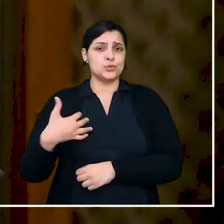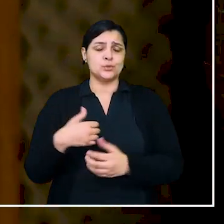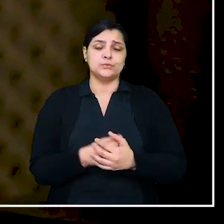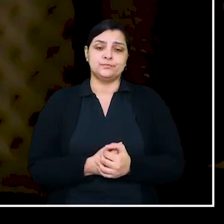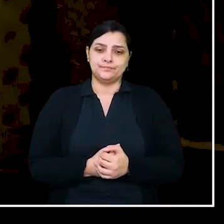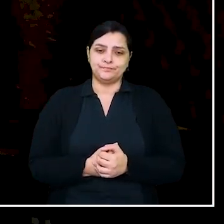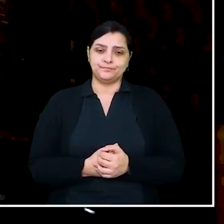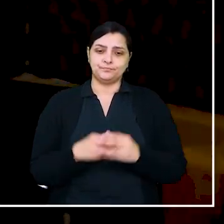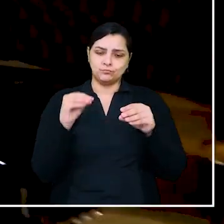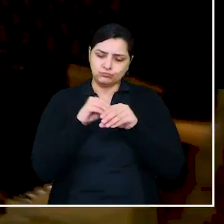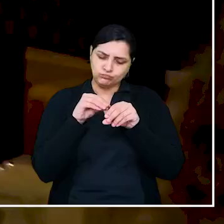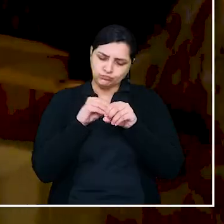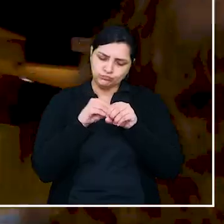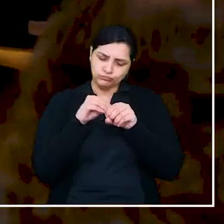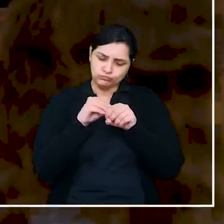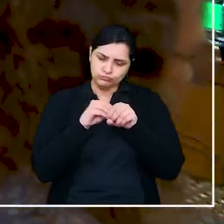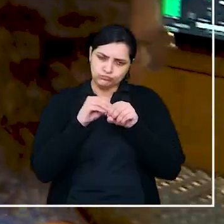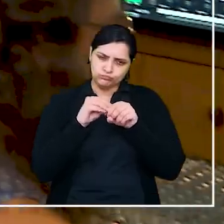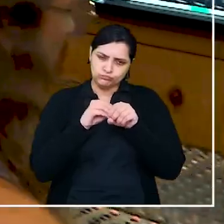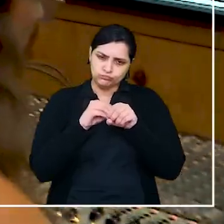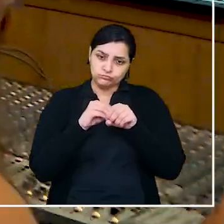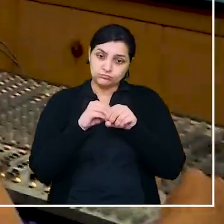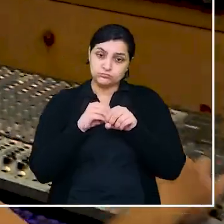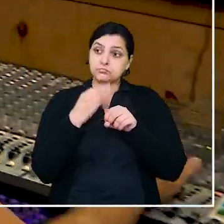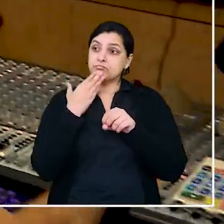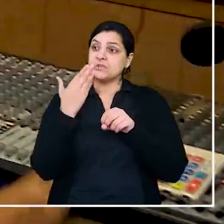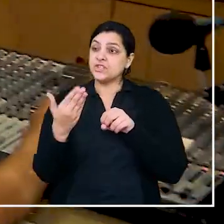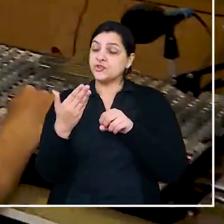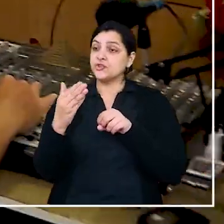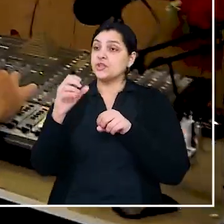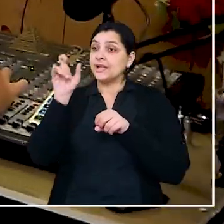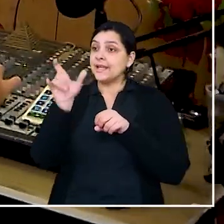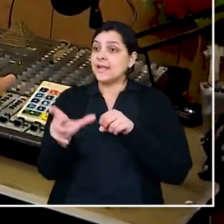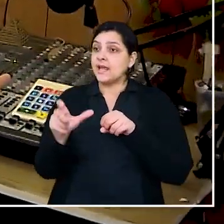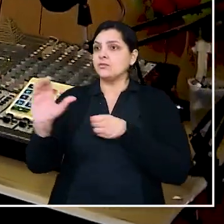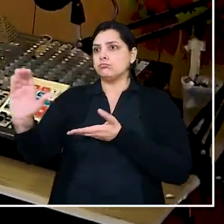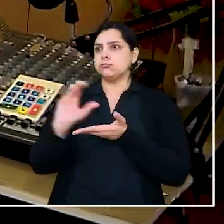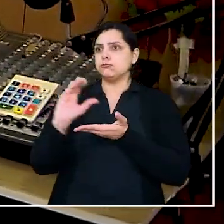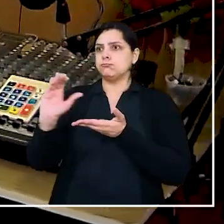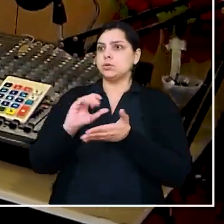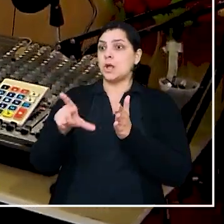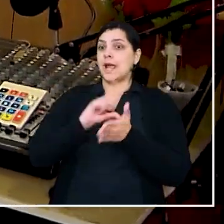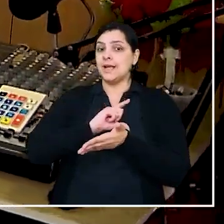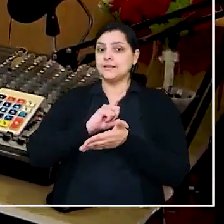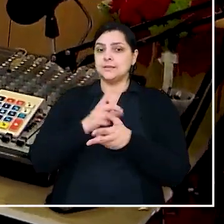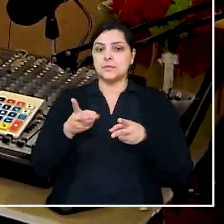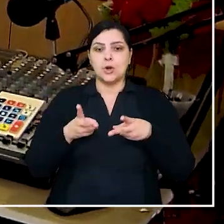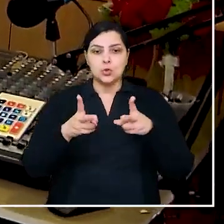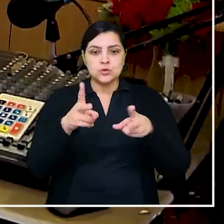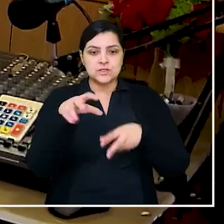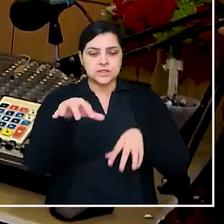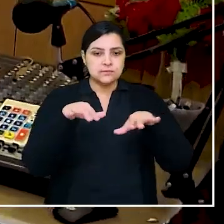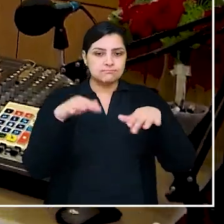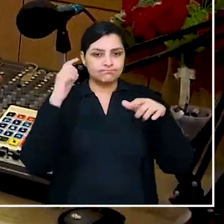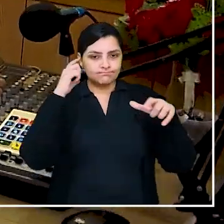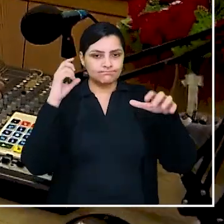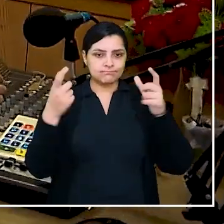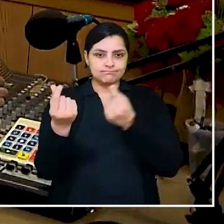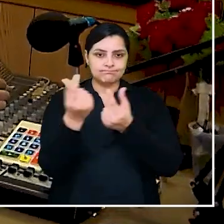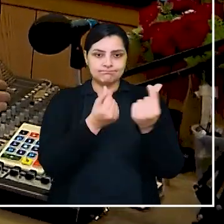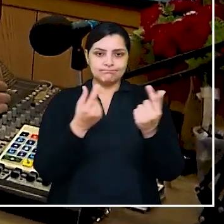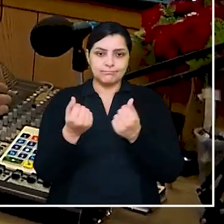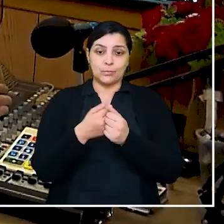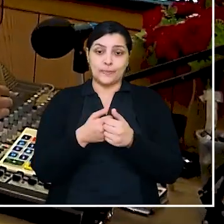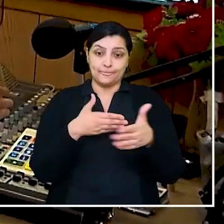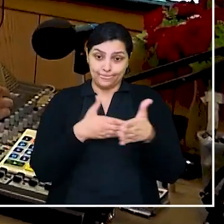precisou juntar dinheiro e pedir aos clientes repasses antecipados para manter tudo funcionando. O